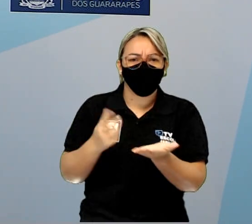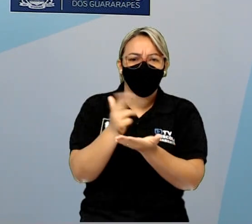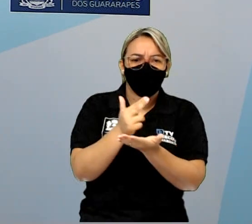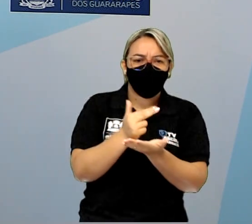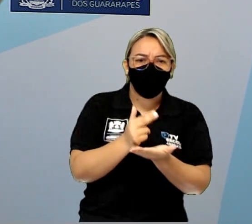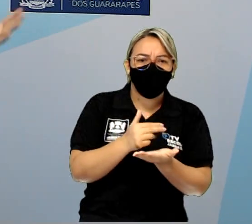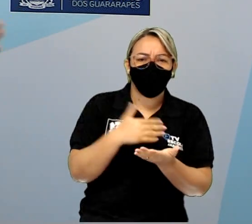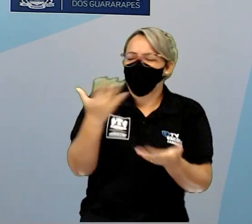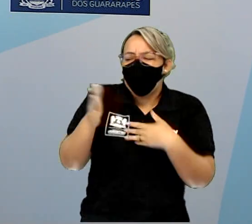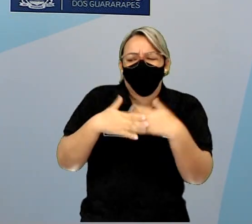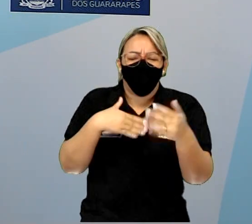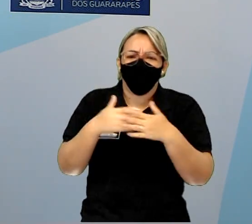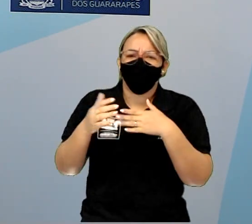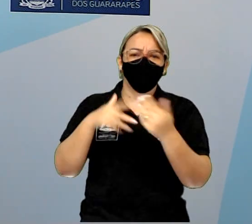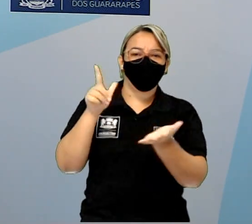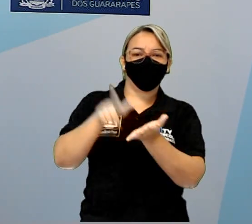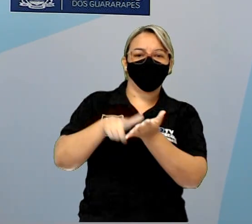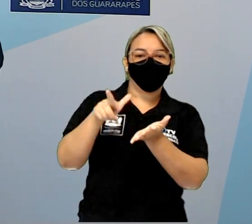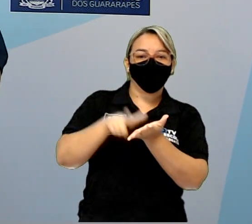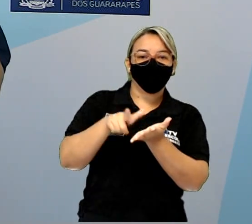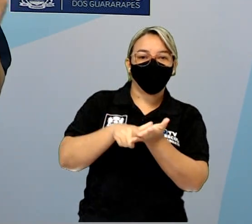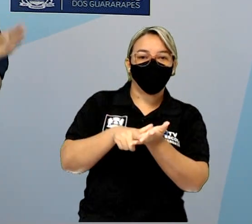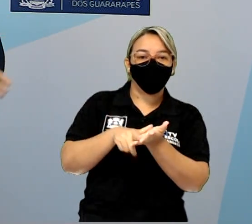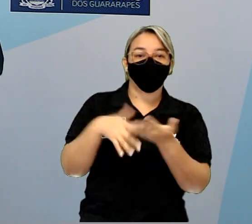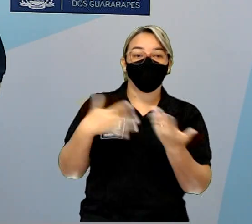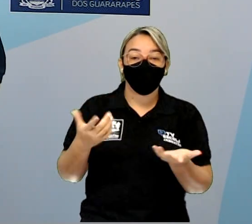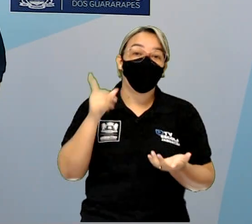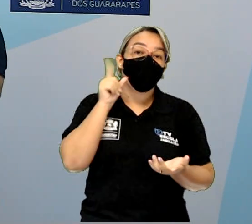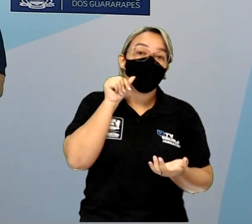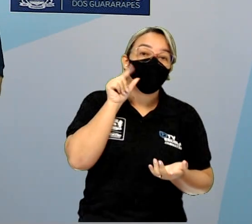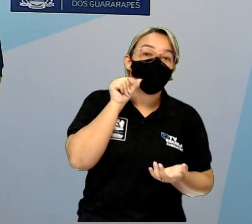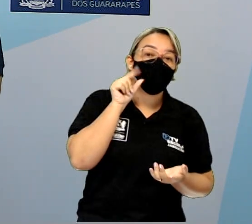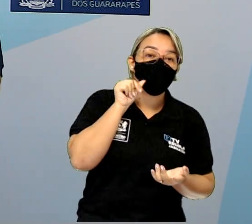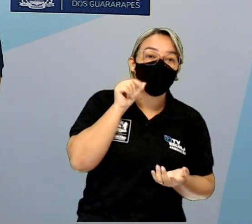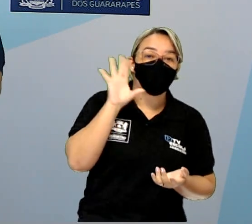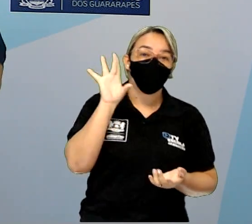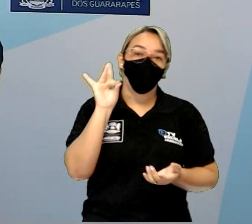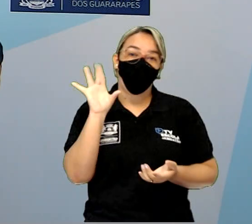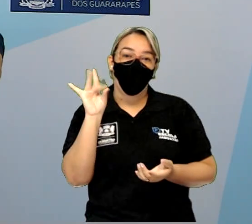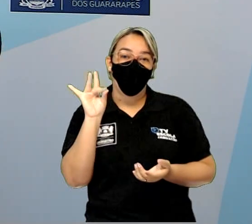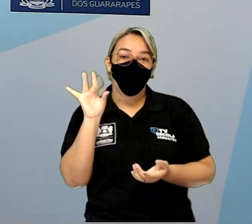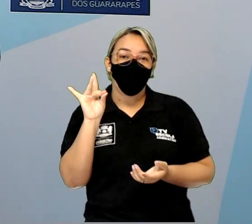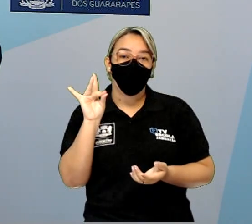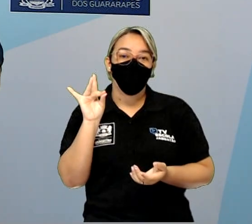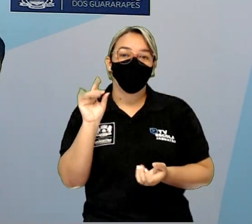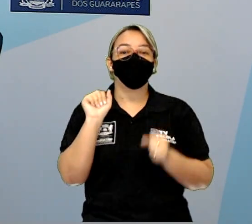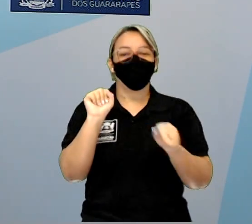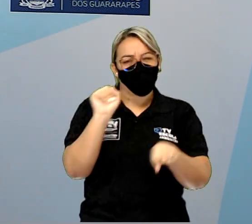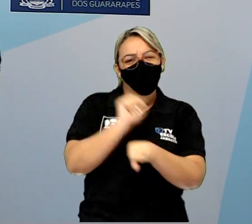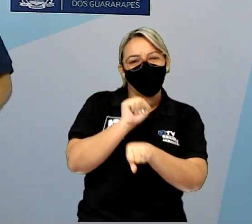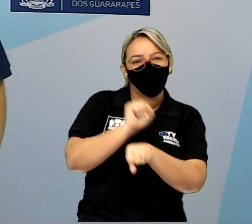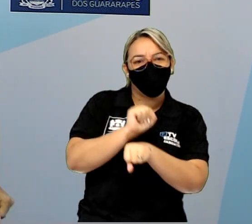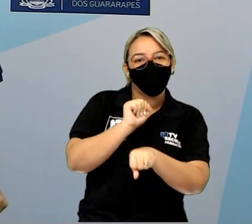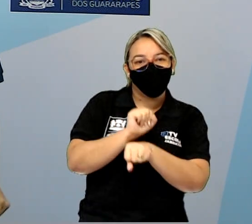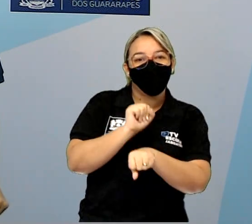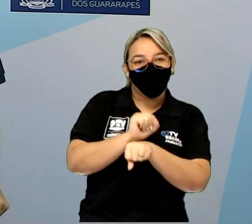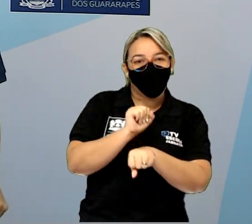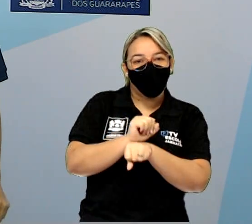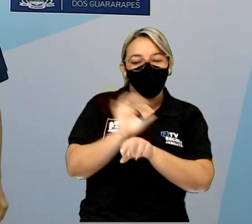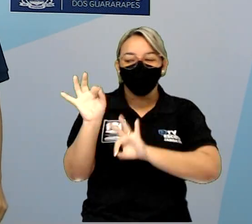ou qualquer outro papel que você tem em casa. Lápis e cola. Então, eu vou dar um tempinho para você ir lá